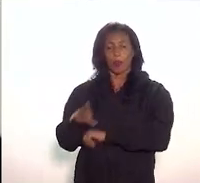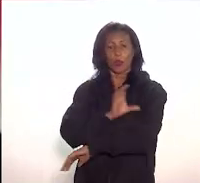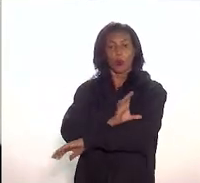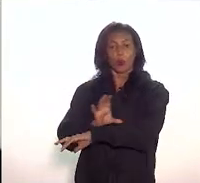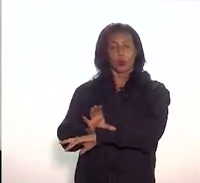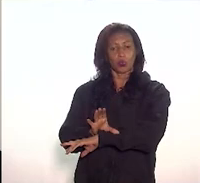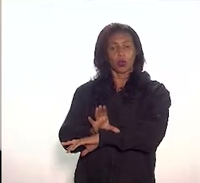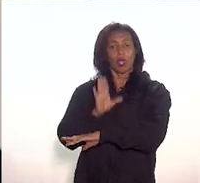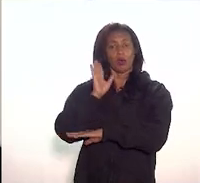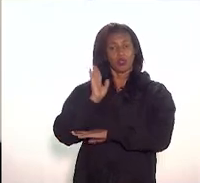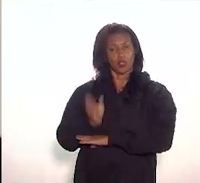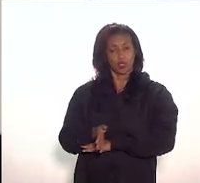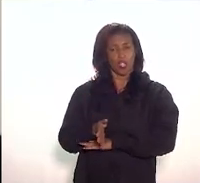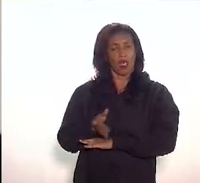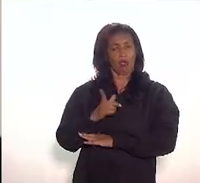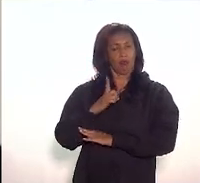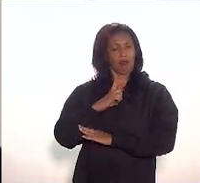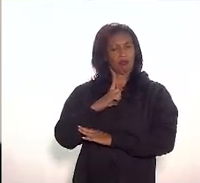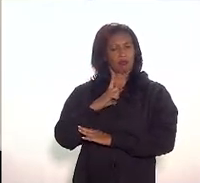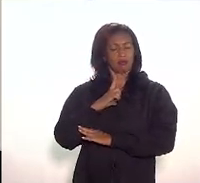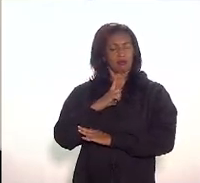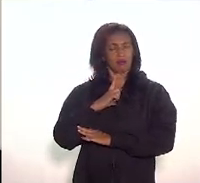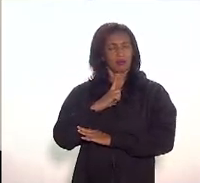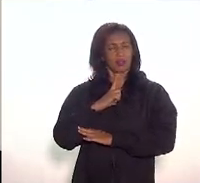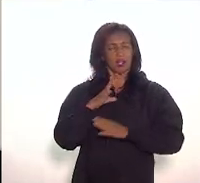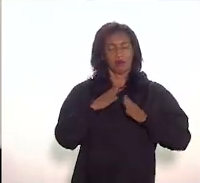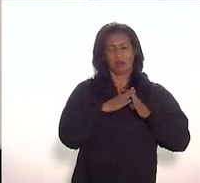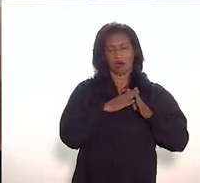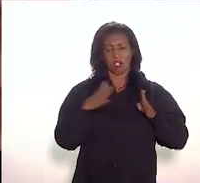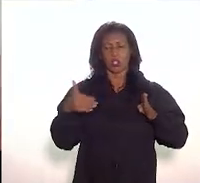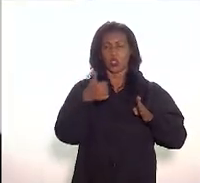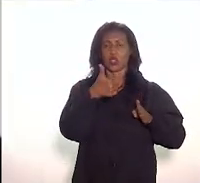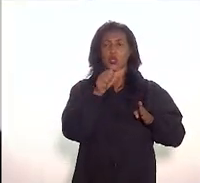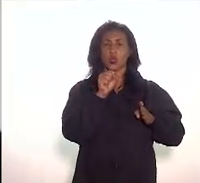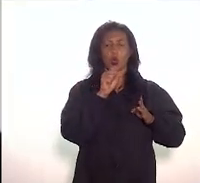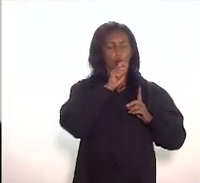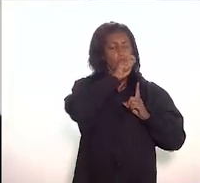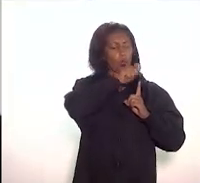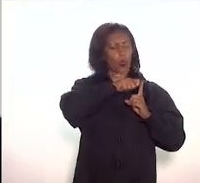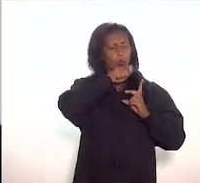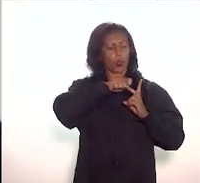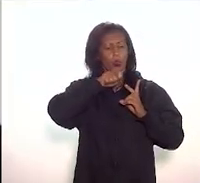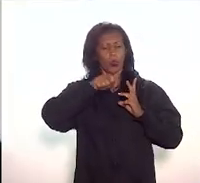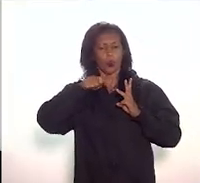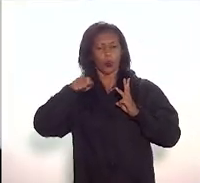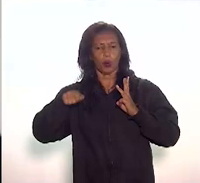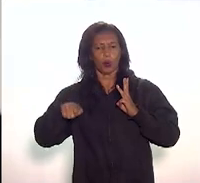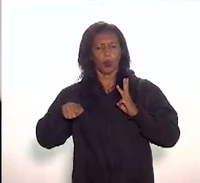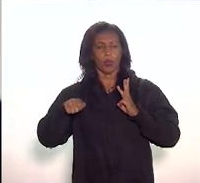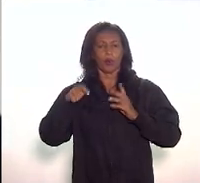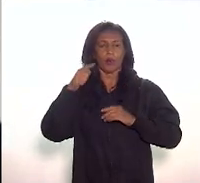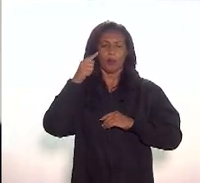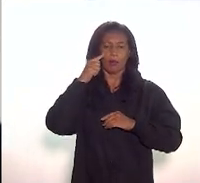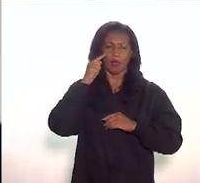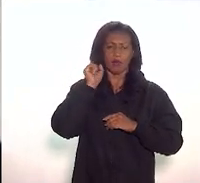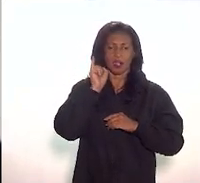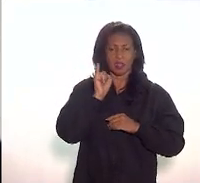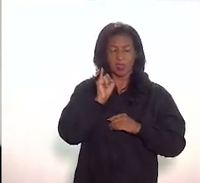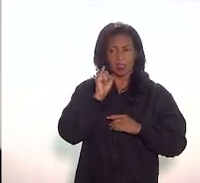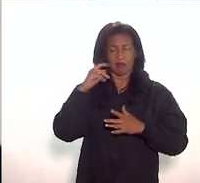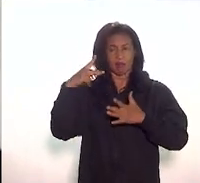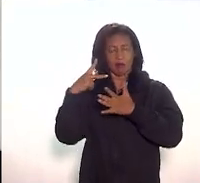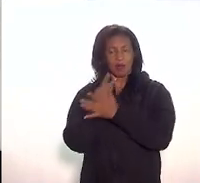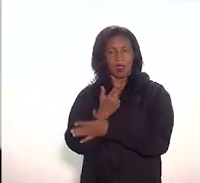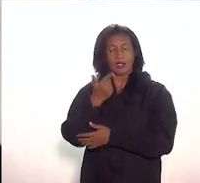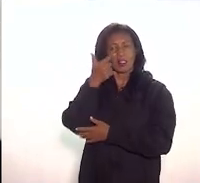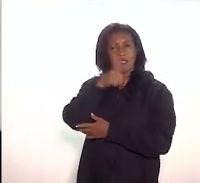que aquilo ali sistematiza no prazo de 18 meses para ver que aquela manifestação acontece, ela se repete e